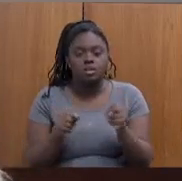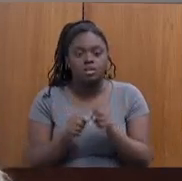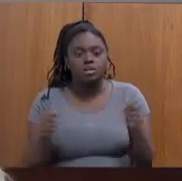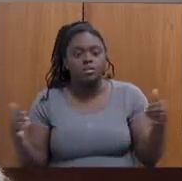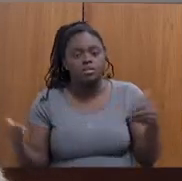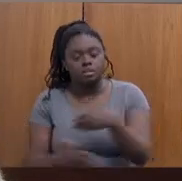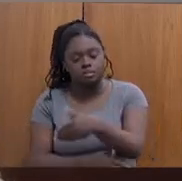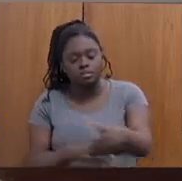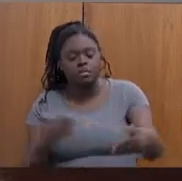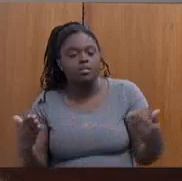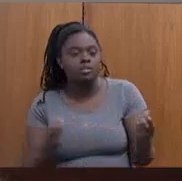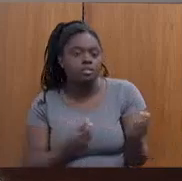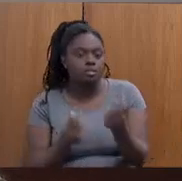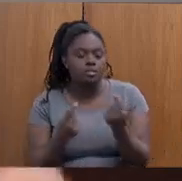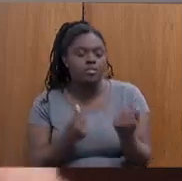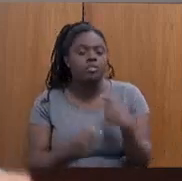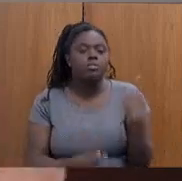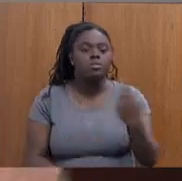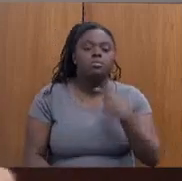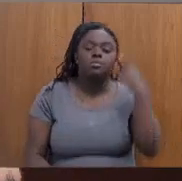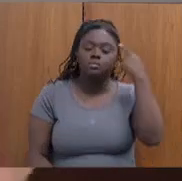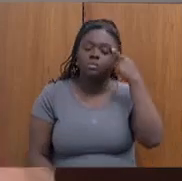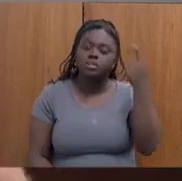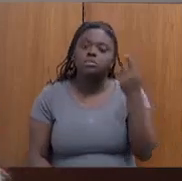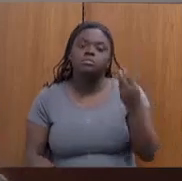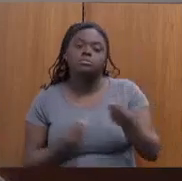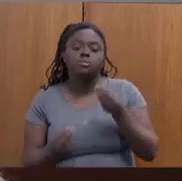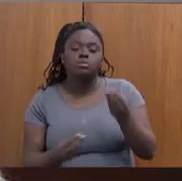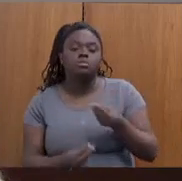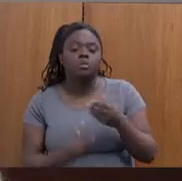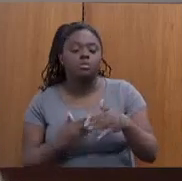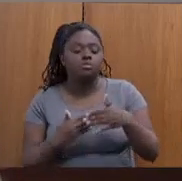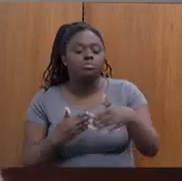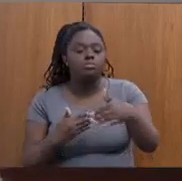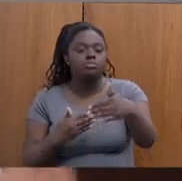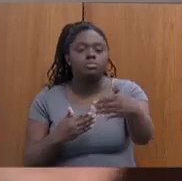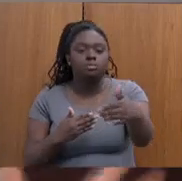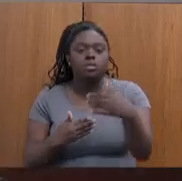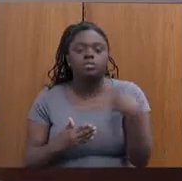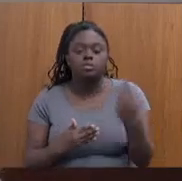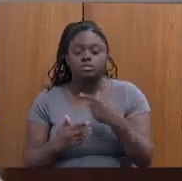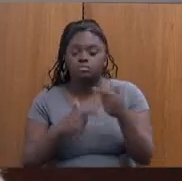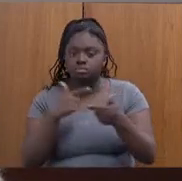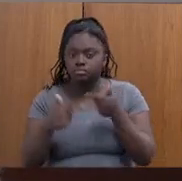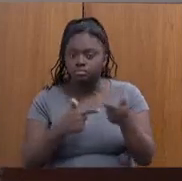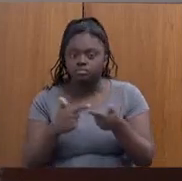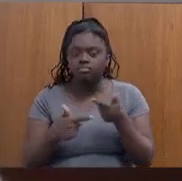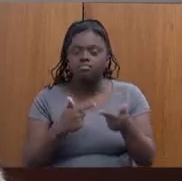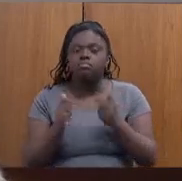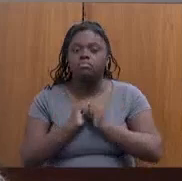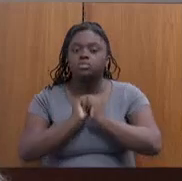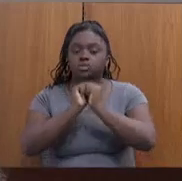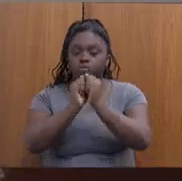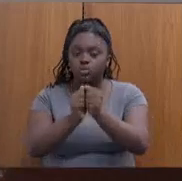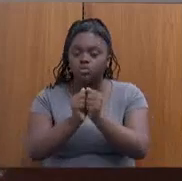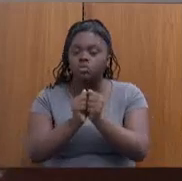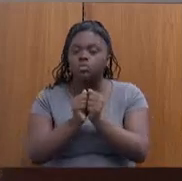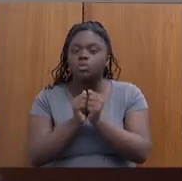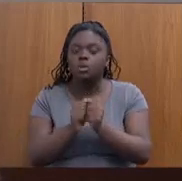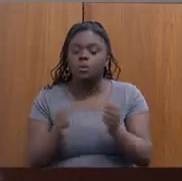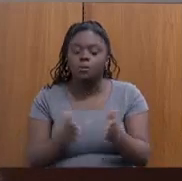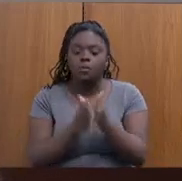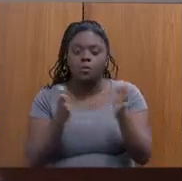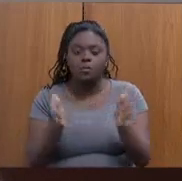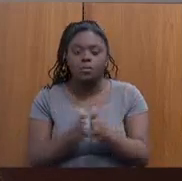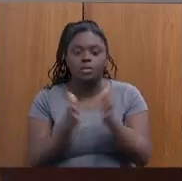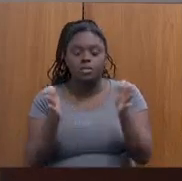de renda, nós estamos pensando em uma questão de longo prazo e a gente está trabalhando junto com que a gente chama de pobreza